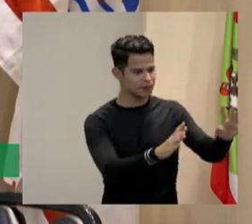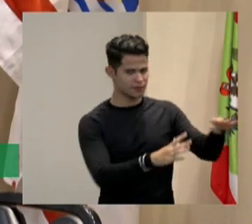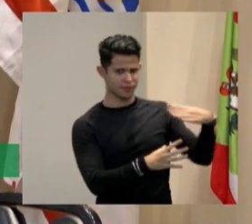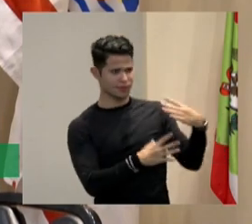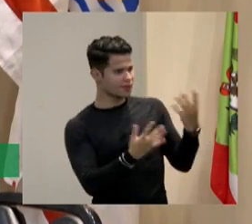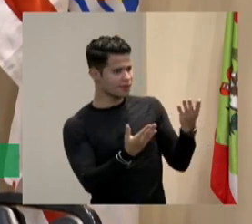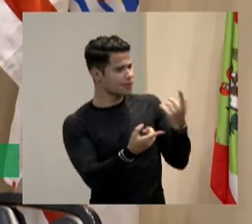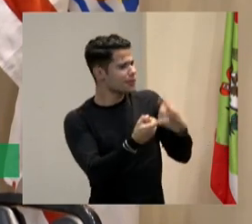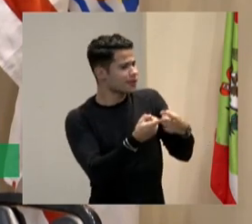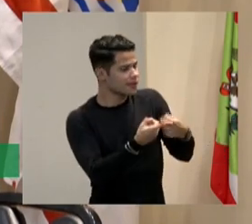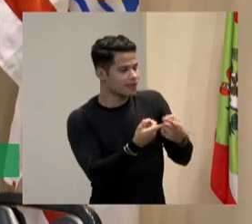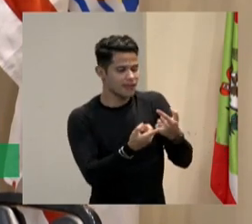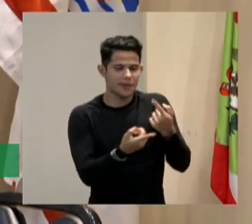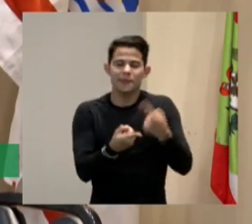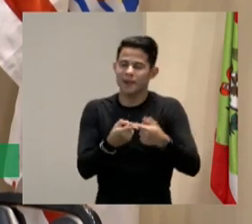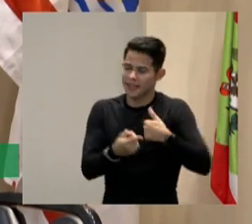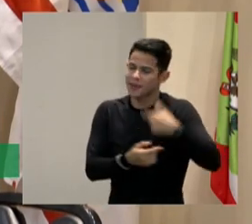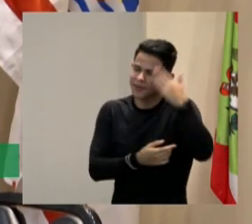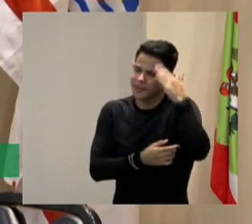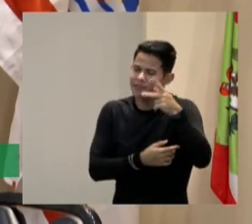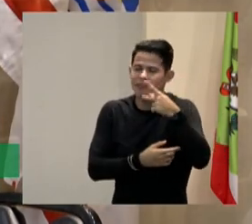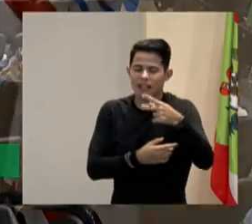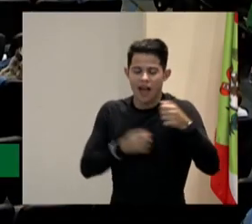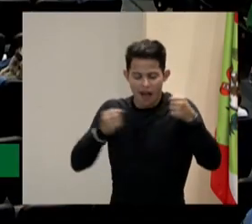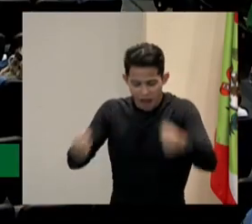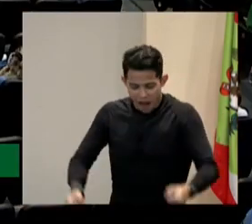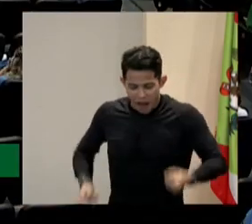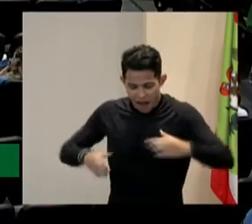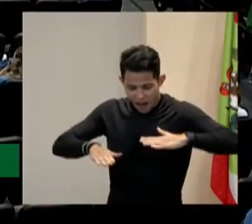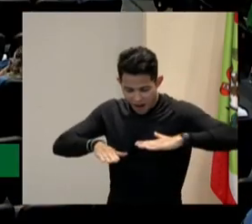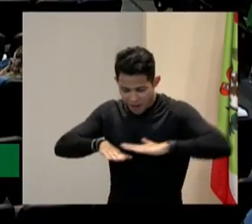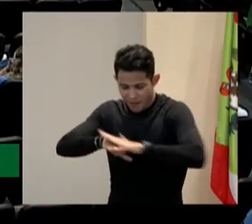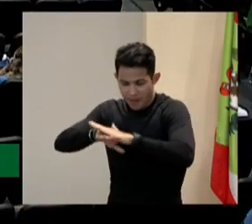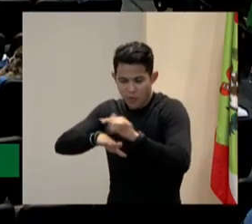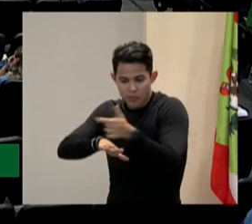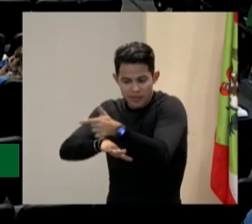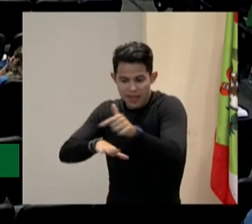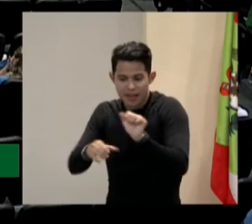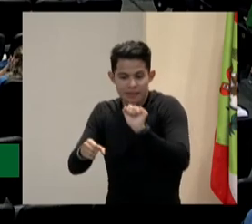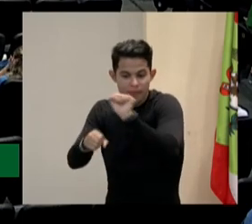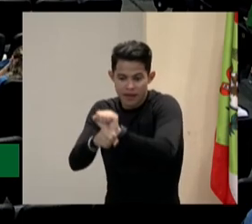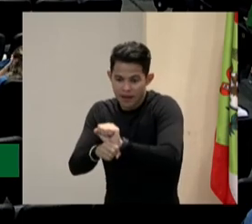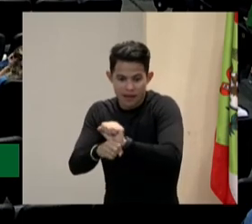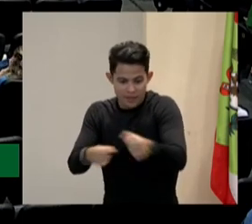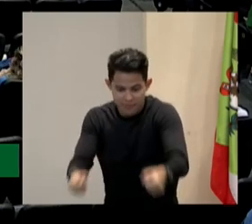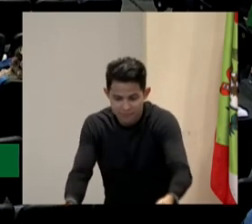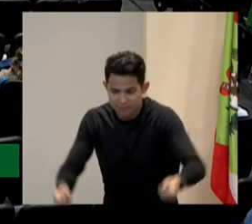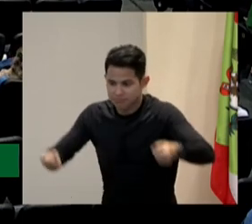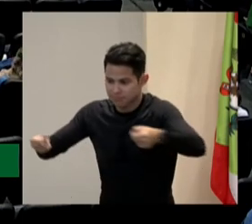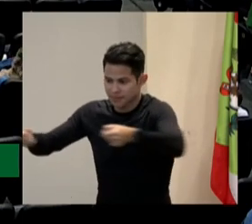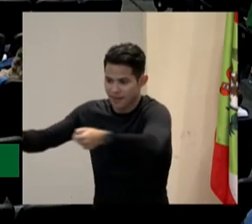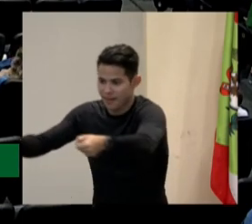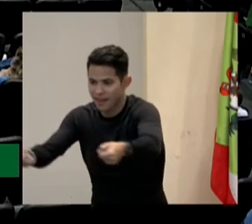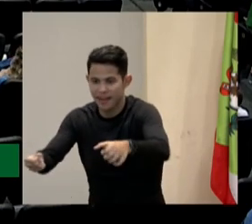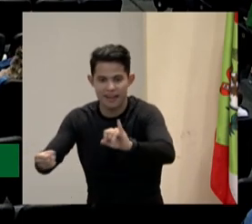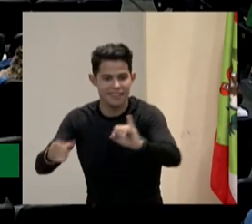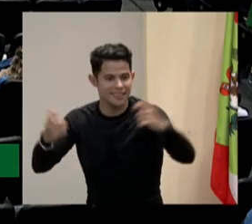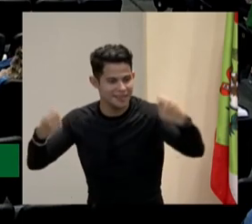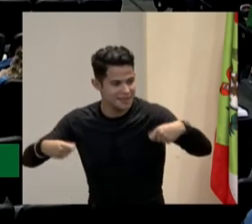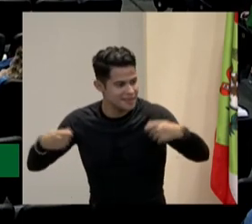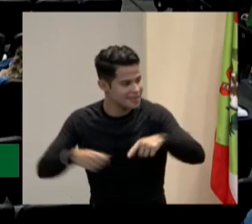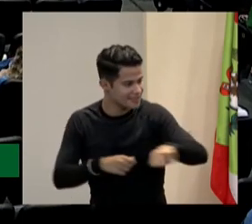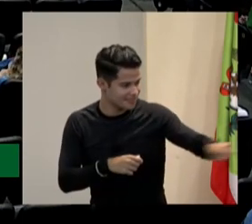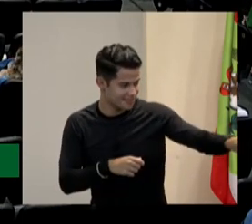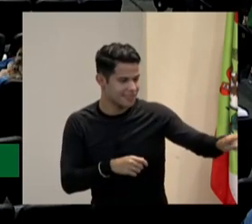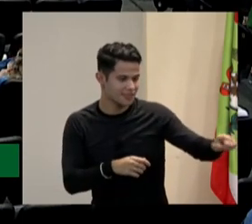Porque eu sei que daqui a pouco você vai falar que não tem rampa e a gente precisa parar tudo. Não, a gente carrega se for possível. Que nem vocês fizeram aqui, que foi o comentário, não rampa,